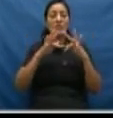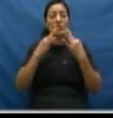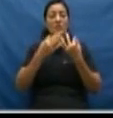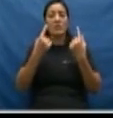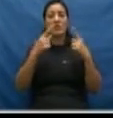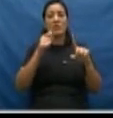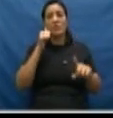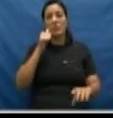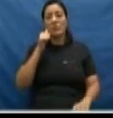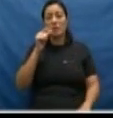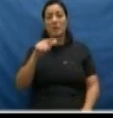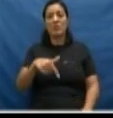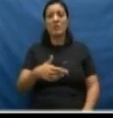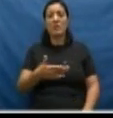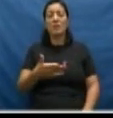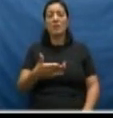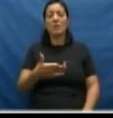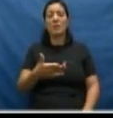contra a mulher.